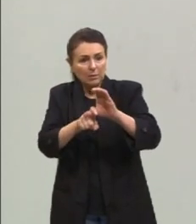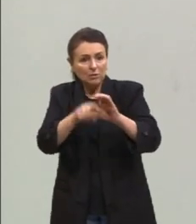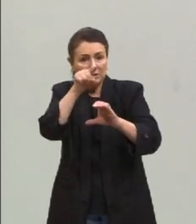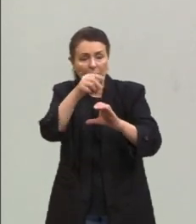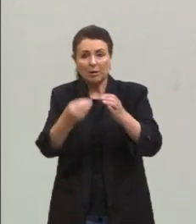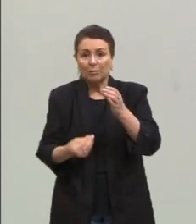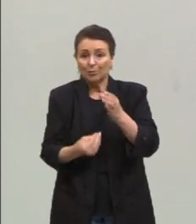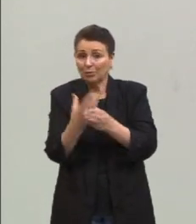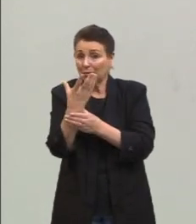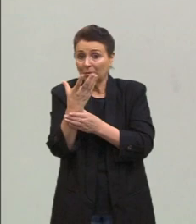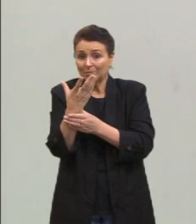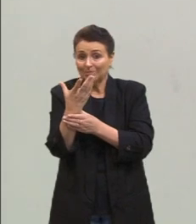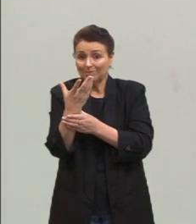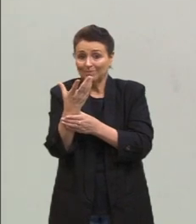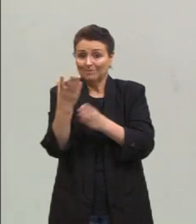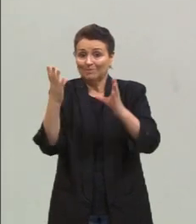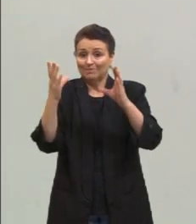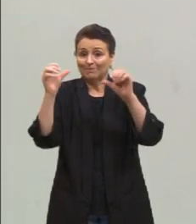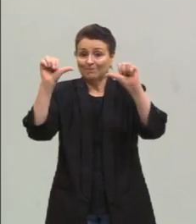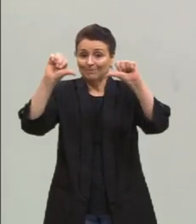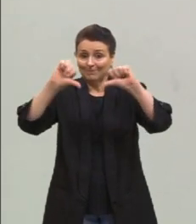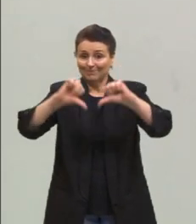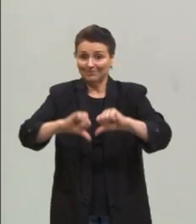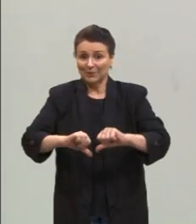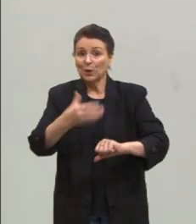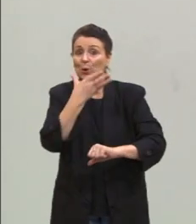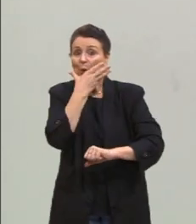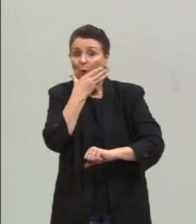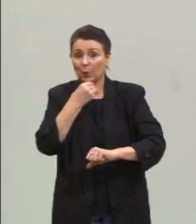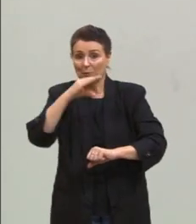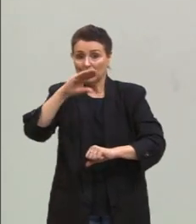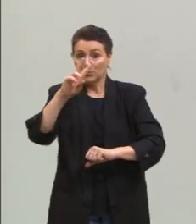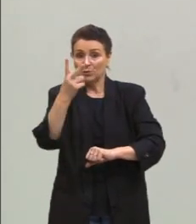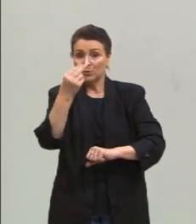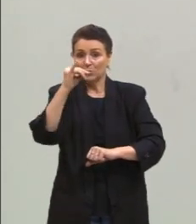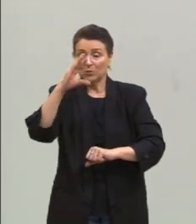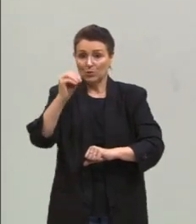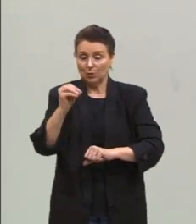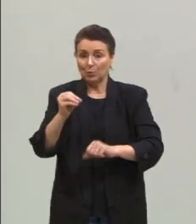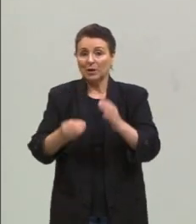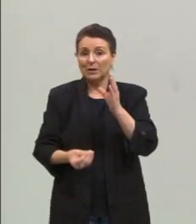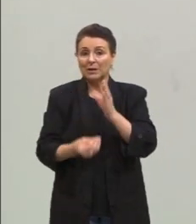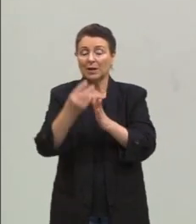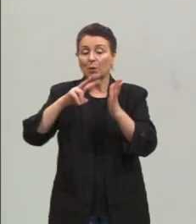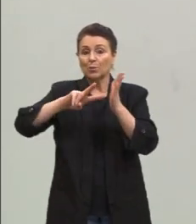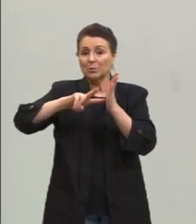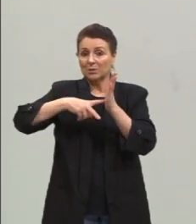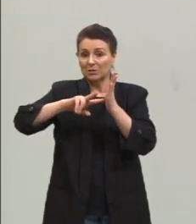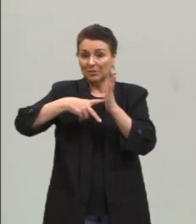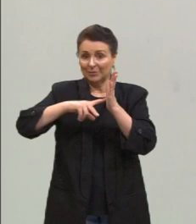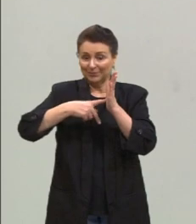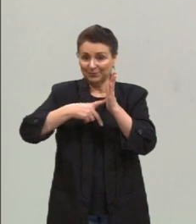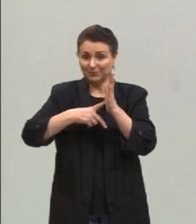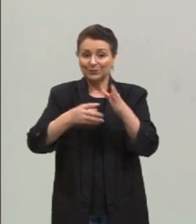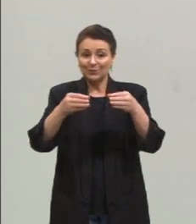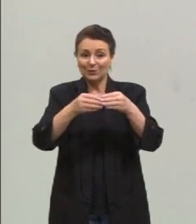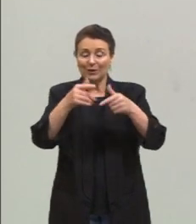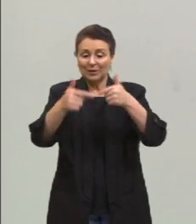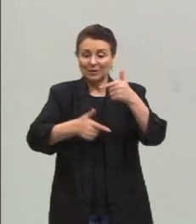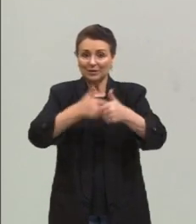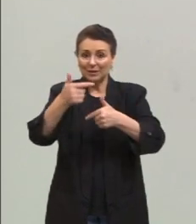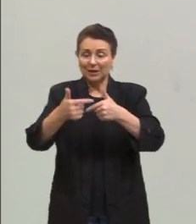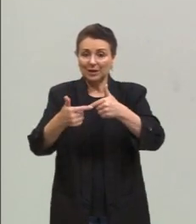para ter o seu sustento. E o Chico Mendes, então, organiza o sindicato desses seringueiros, e ele produz também,